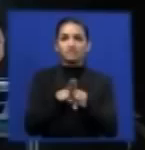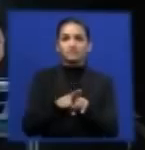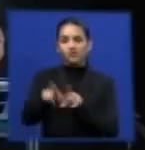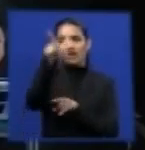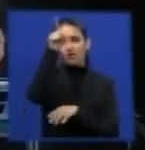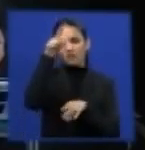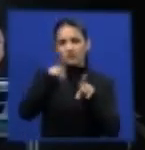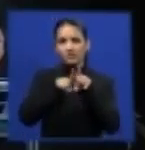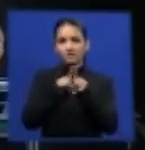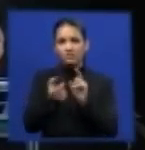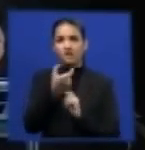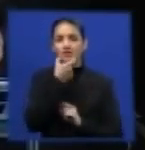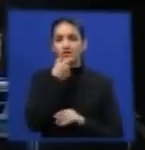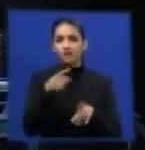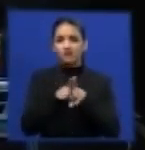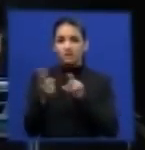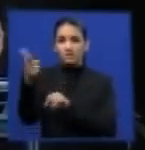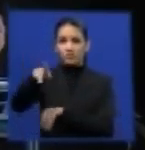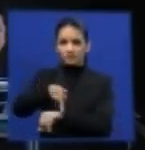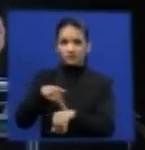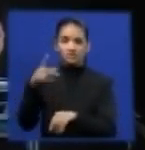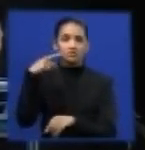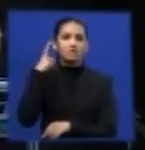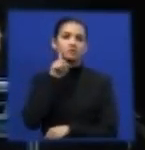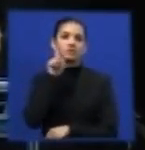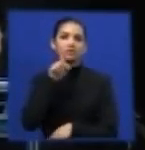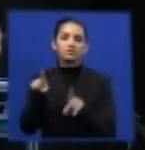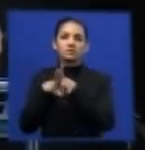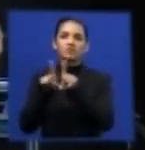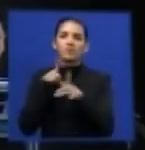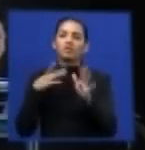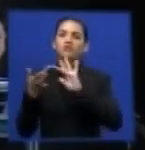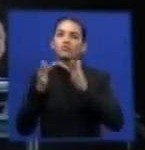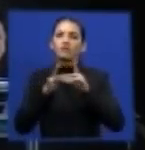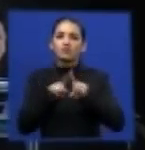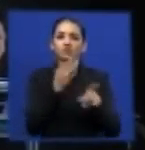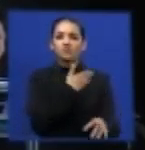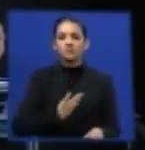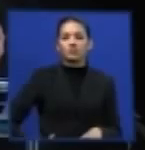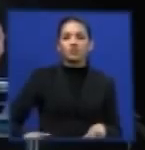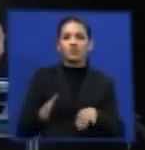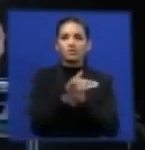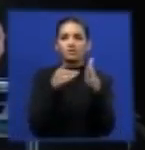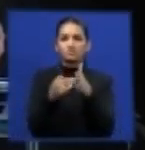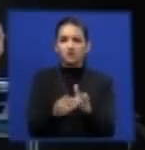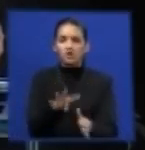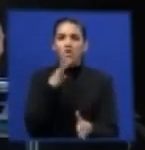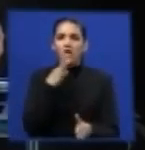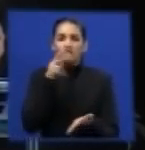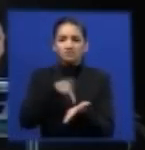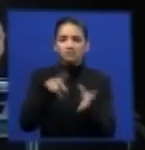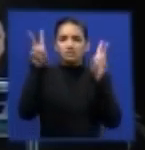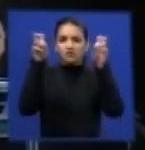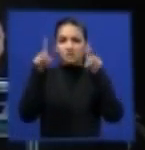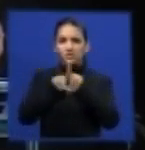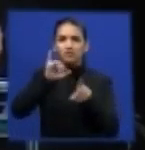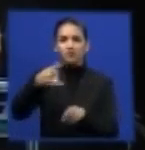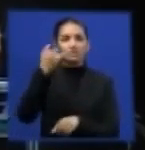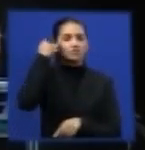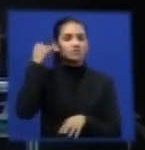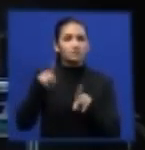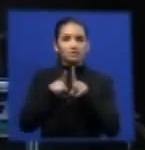tivemos em contato com o órgão do governo norte-americano, dedicado ao mercado de pneus, no Japão visitamos a Associação dos